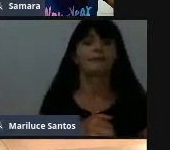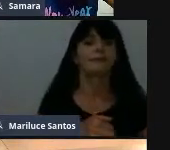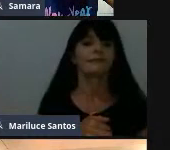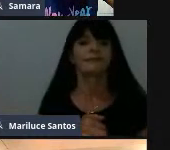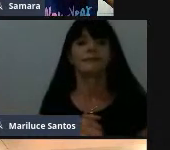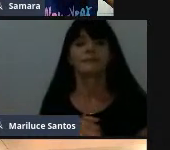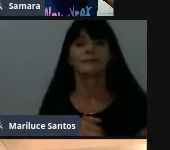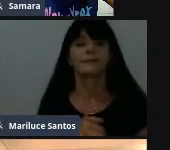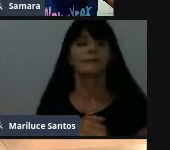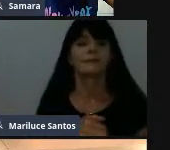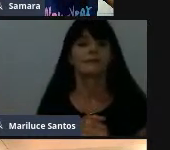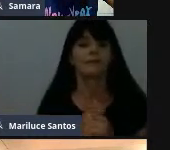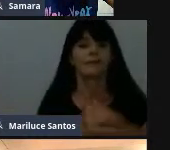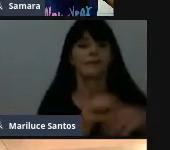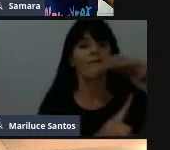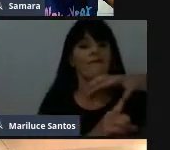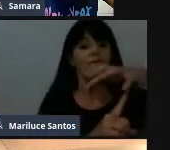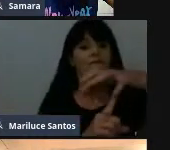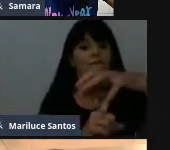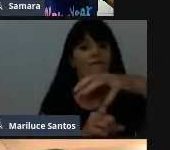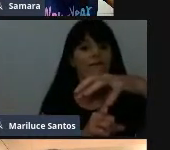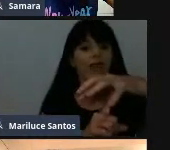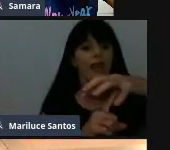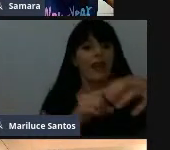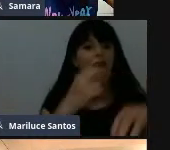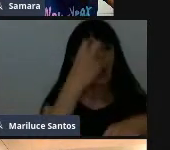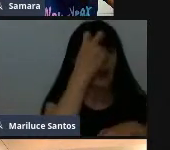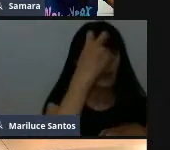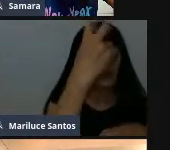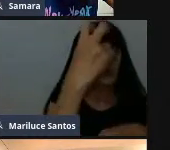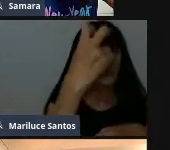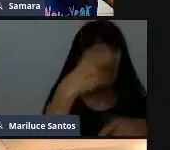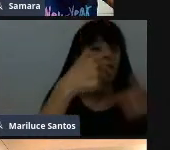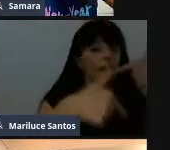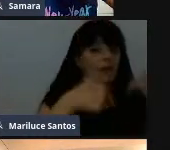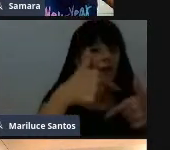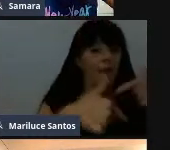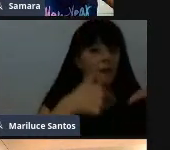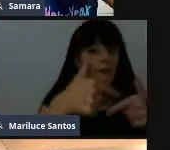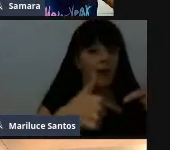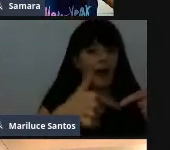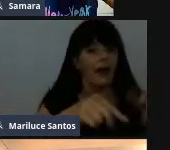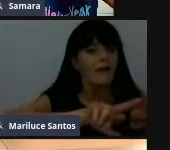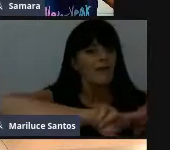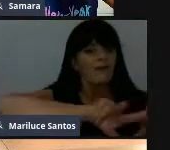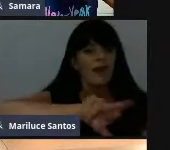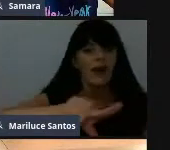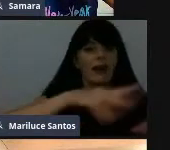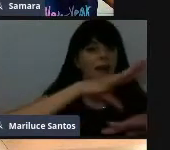Feira Cultural. Com trabalhos interdisciplinares.